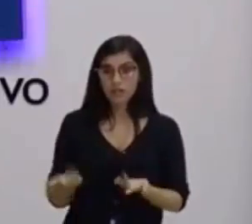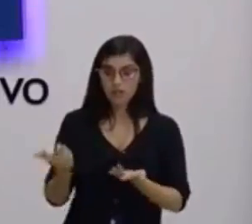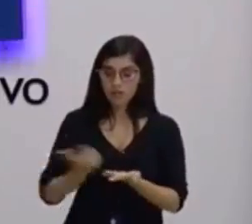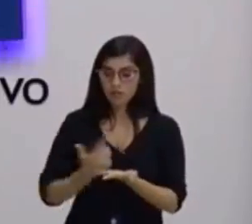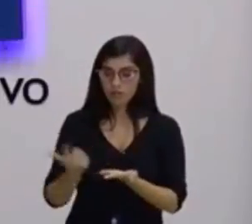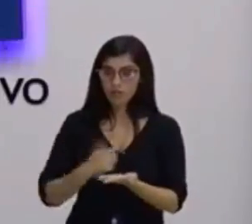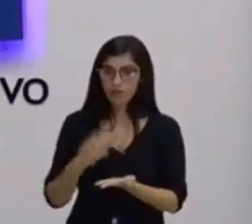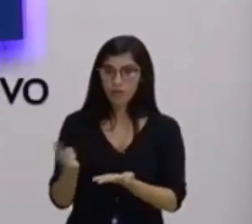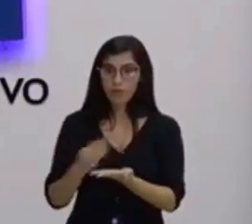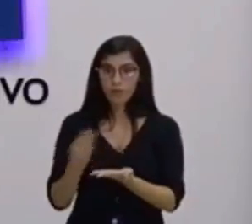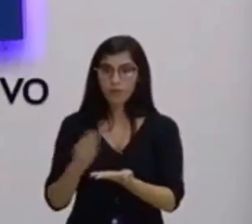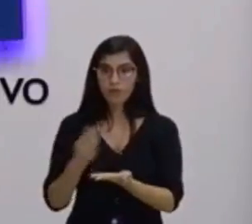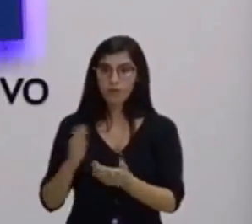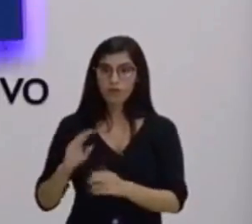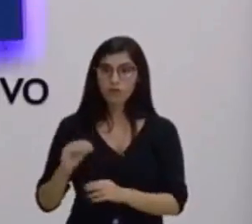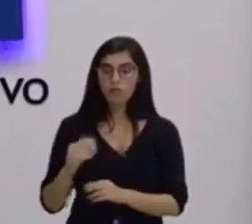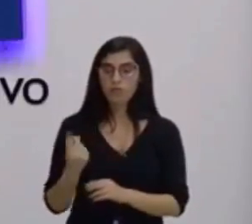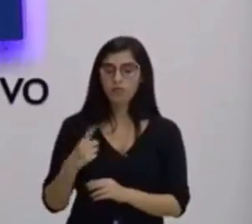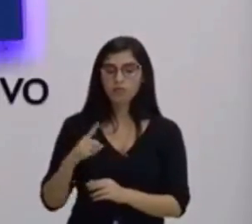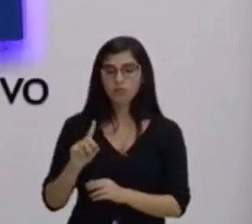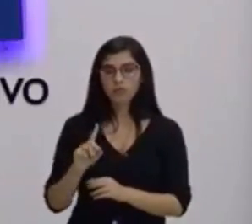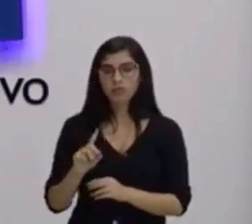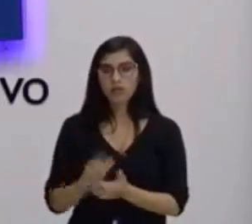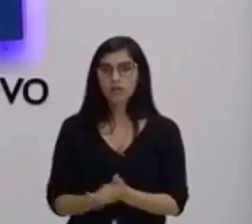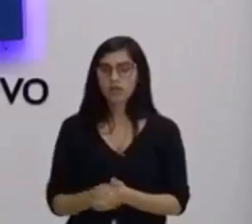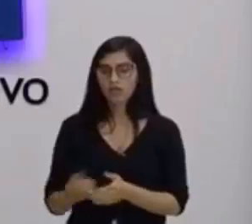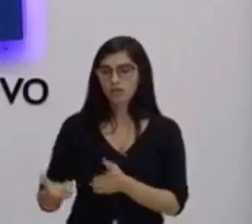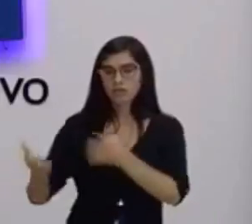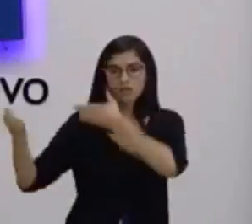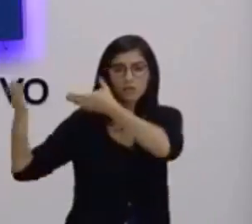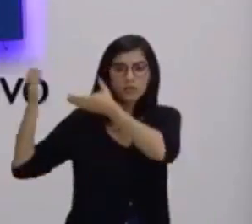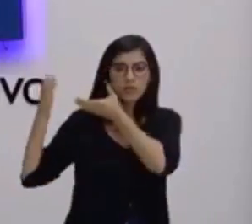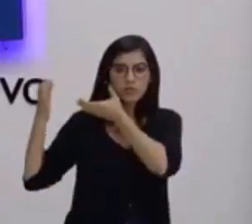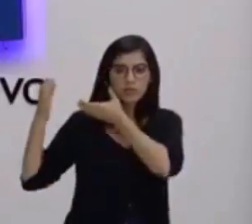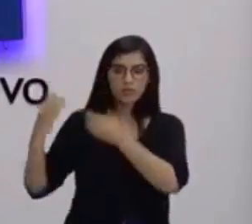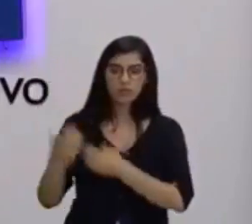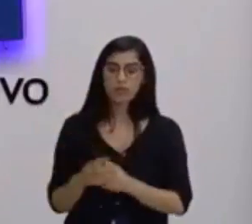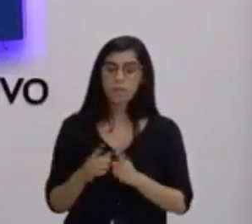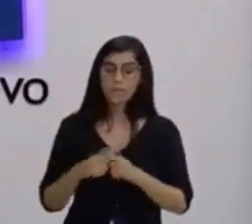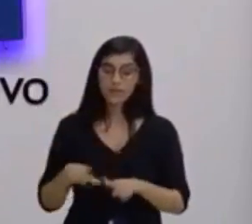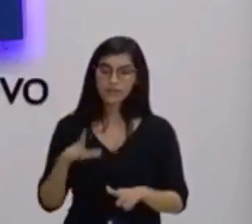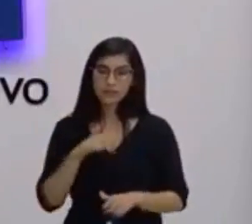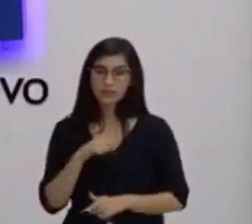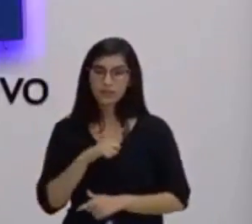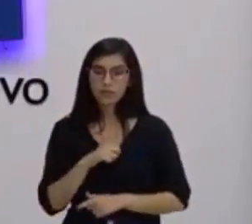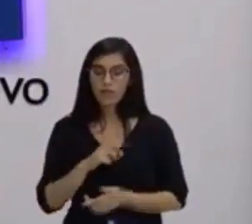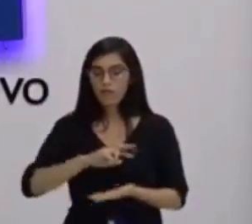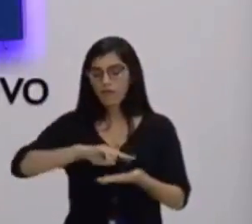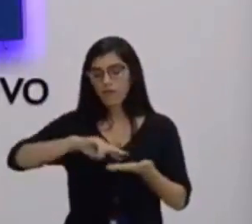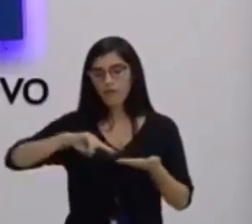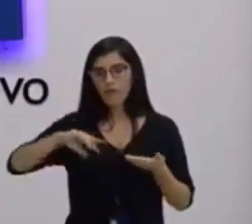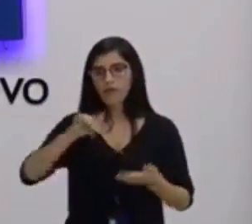ou alguma outra coisa. Eu dei até o exemplo do sexto, mas tem muitos outros exemplos. Como quem faz